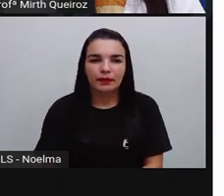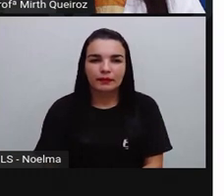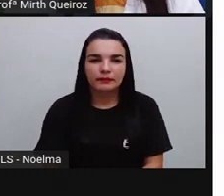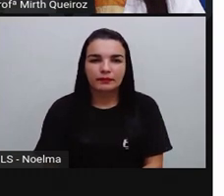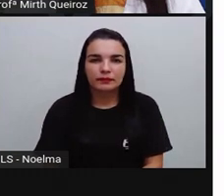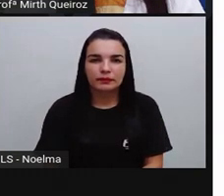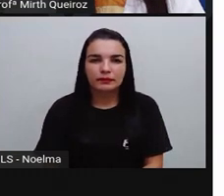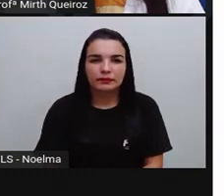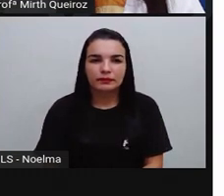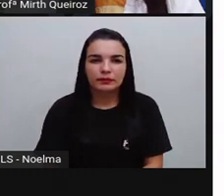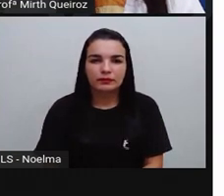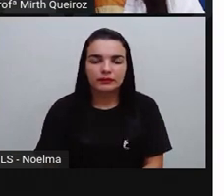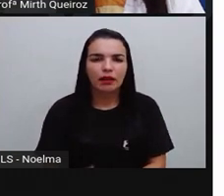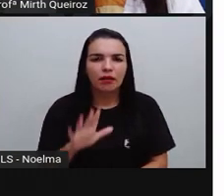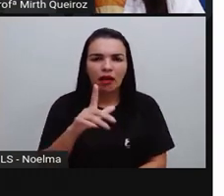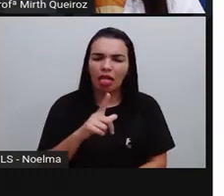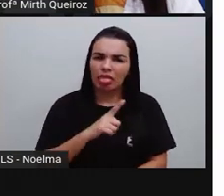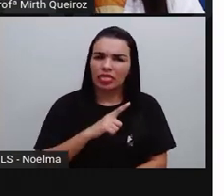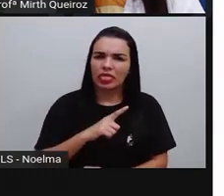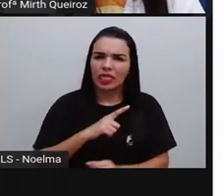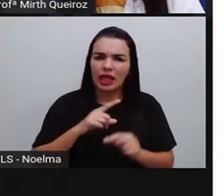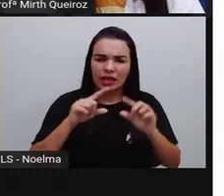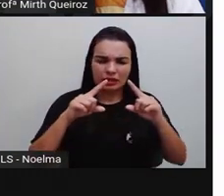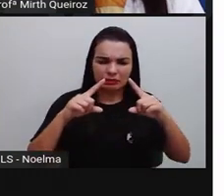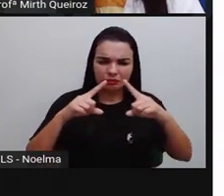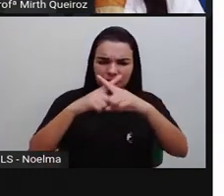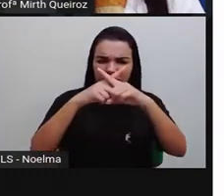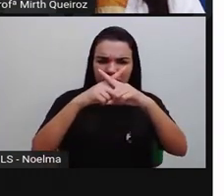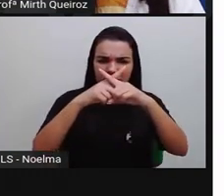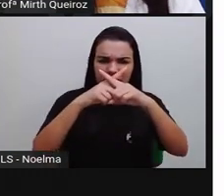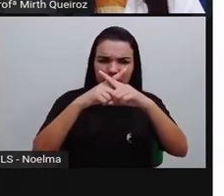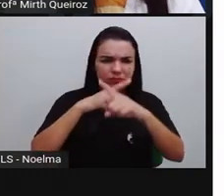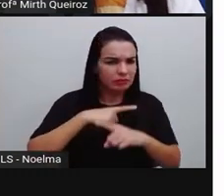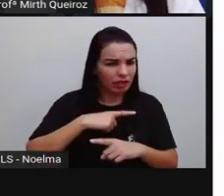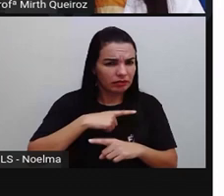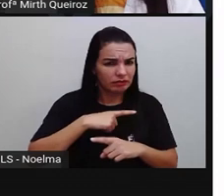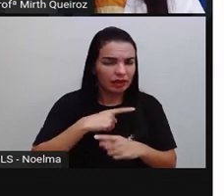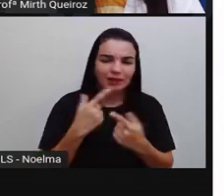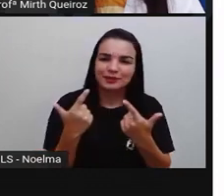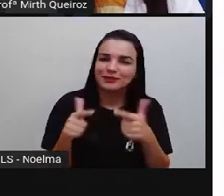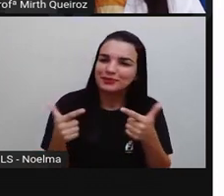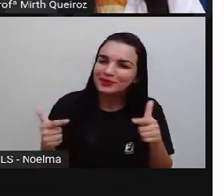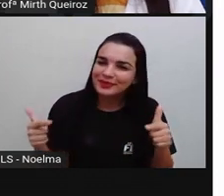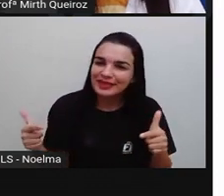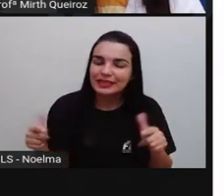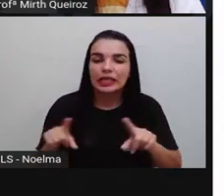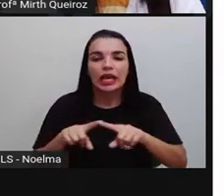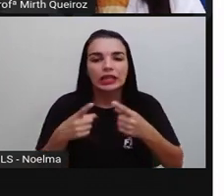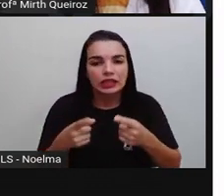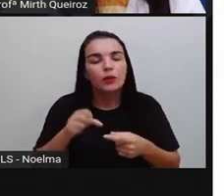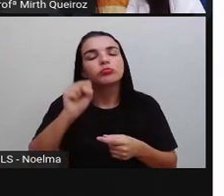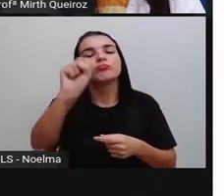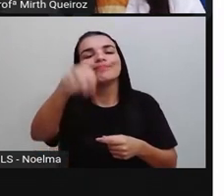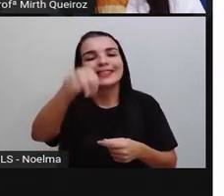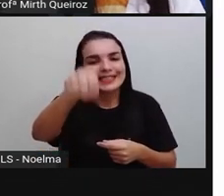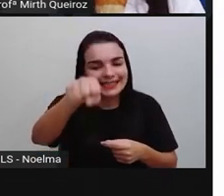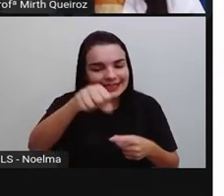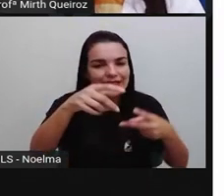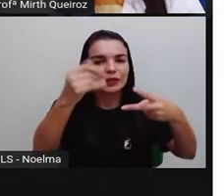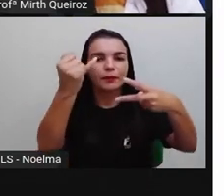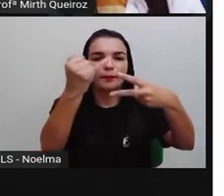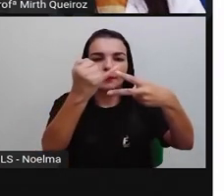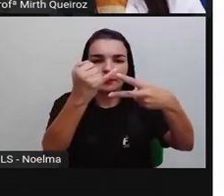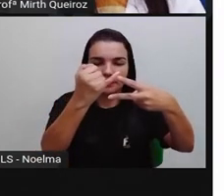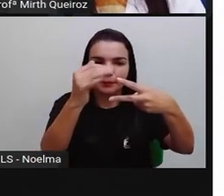Outra característica, nós temos linhas aí que se cruzam? Não, nós não temos. Então, pode ser considerado um polígono?